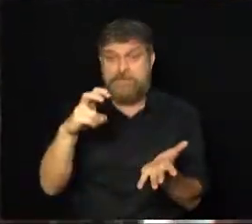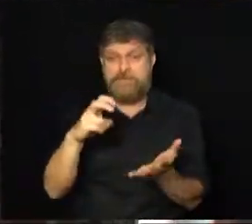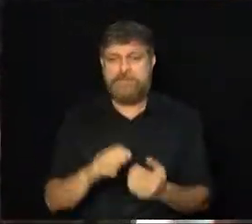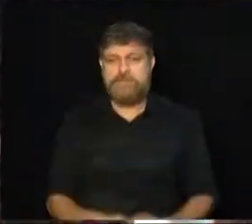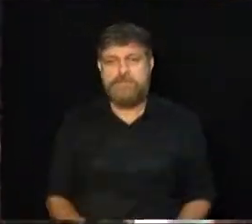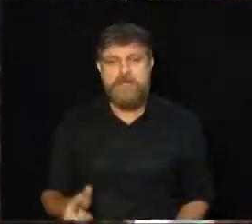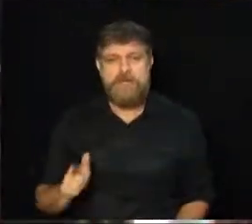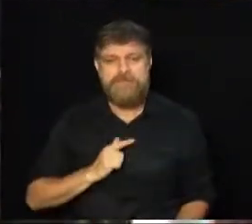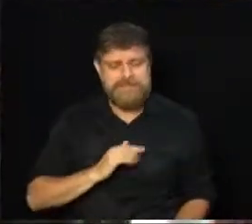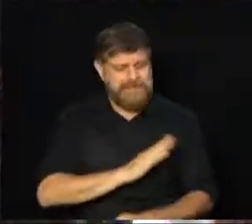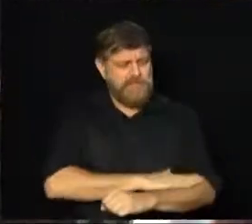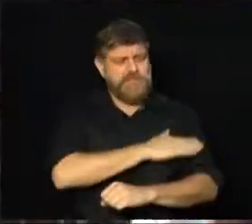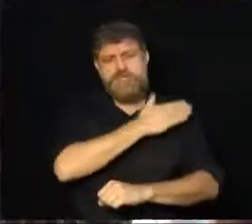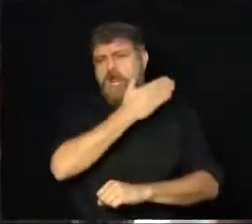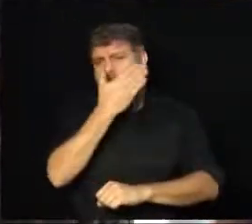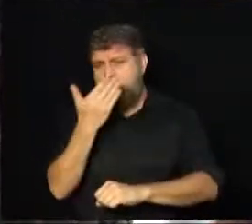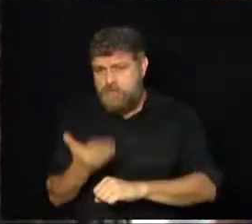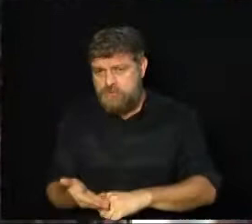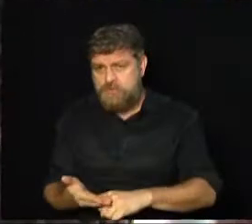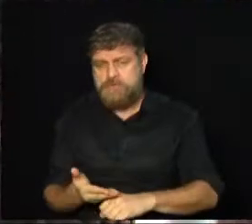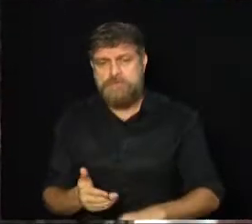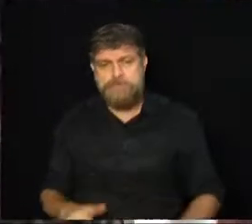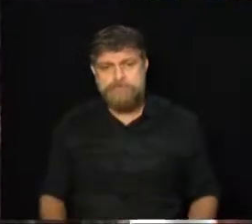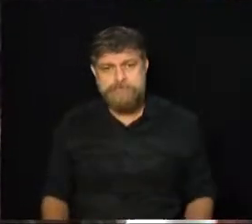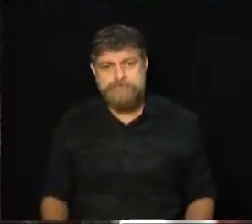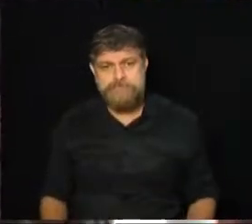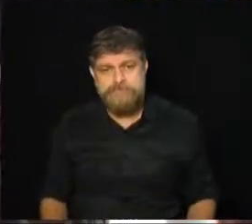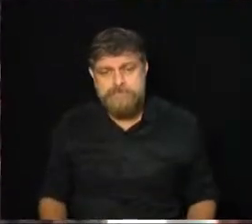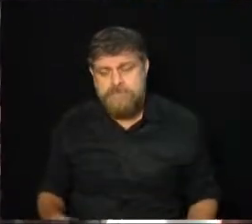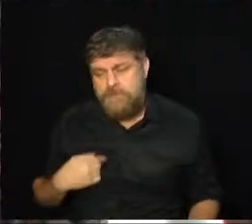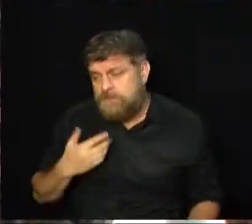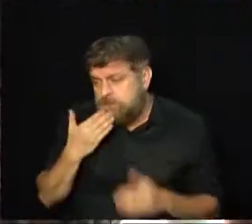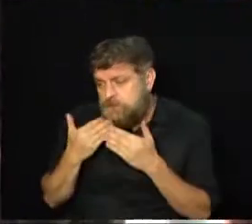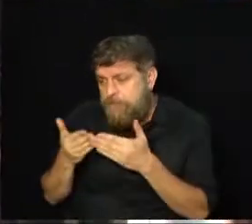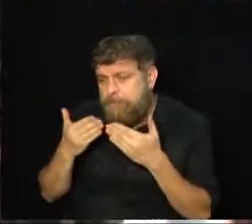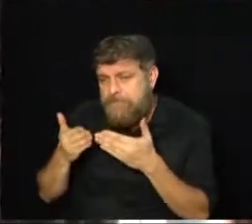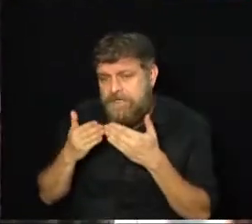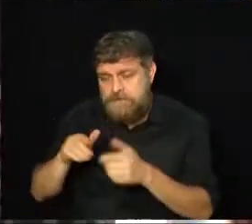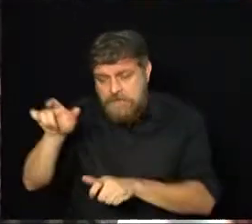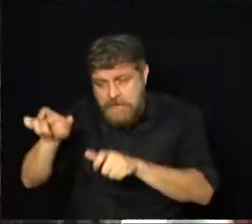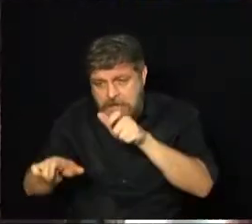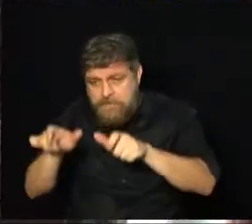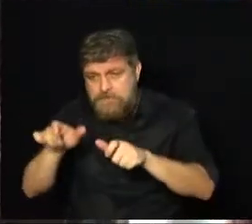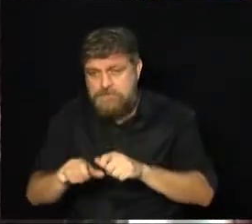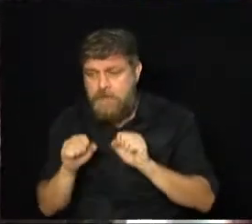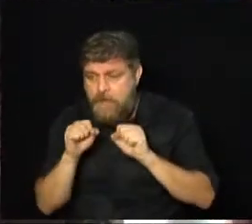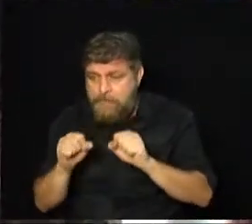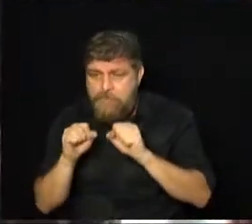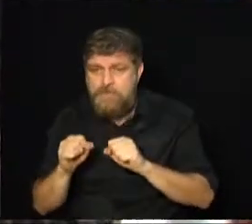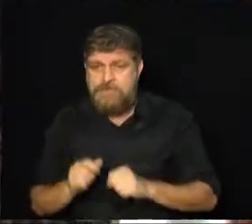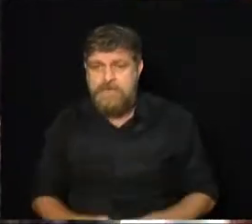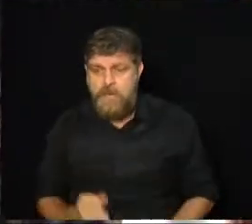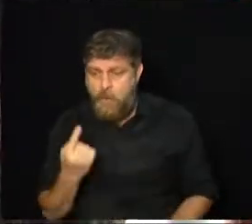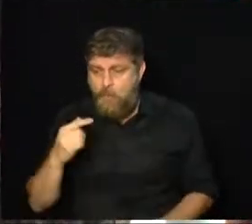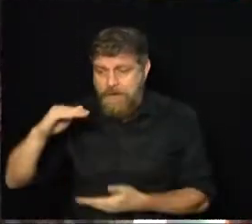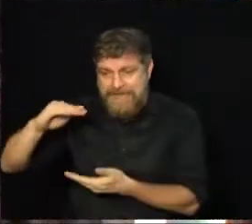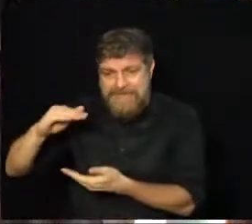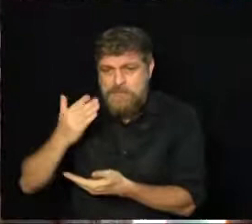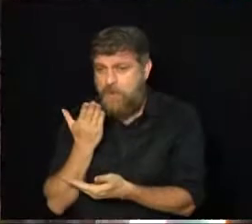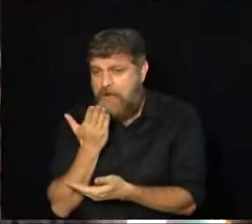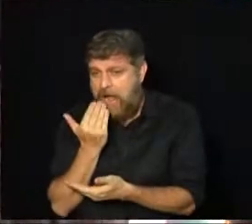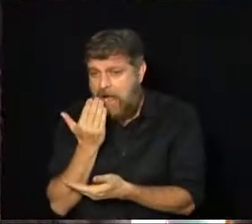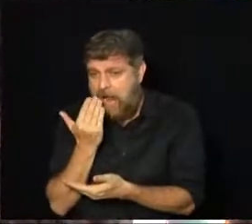Vai ser o dia todo. A gente pede para que as pessoas, quem puder levar um quilo de alimento, porque,